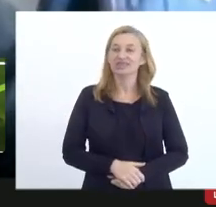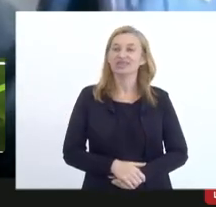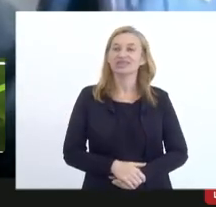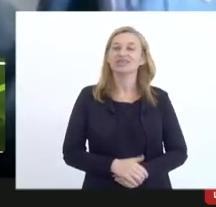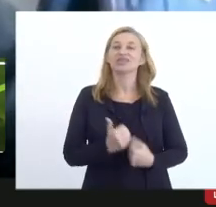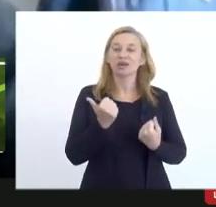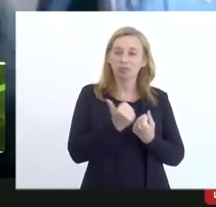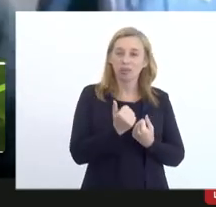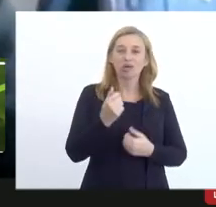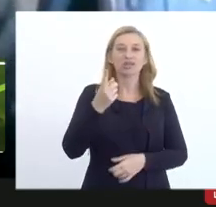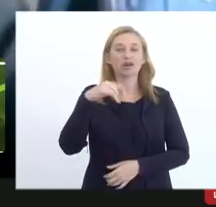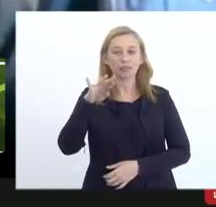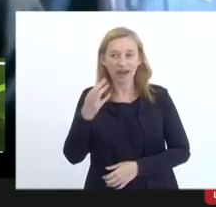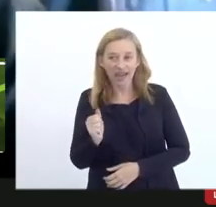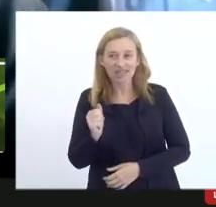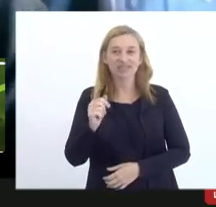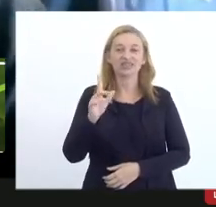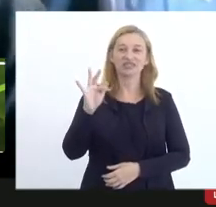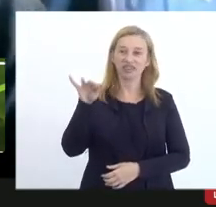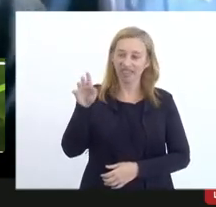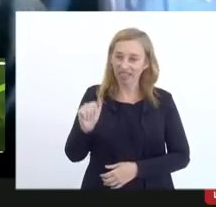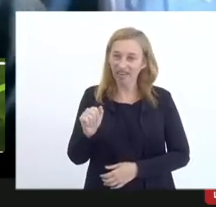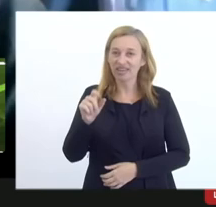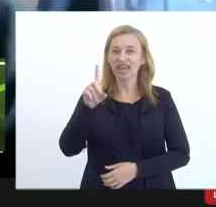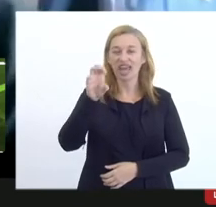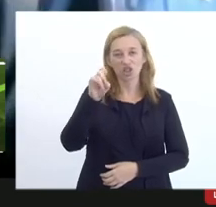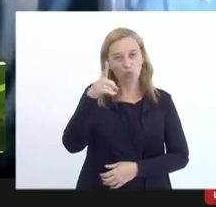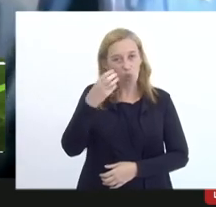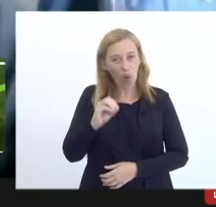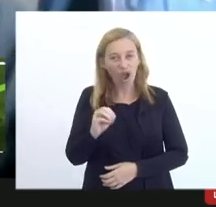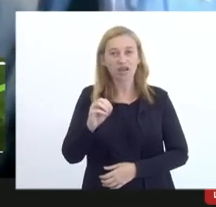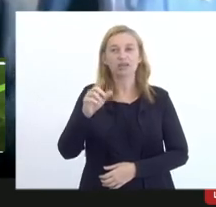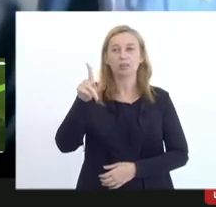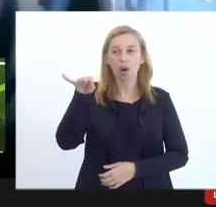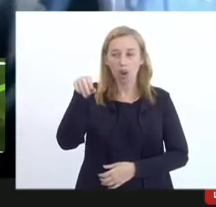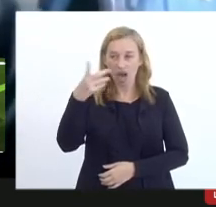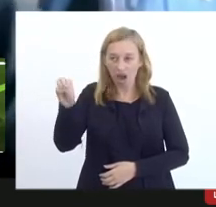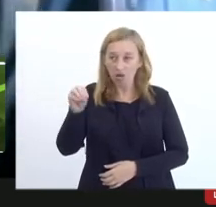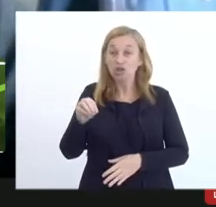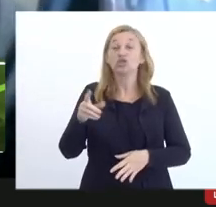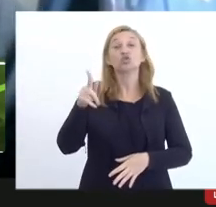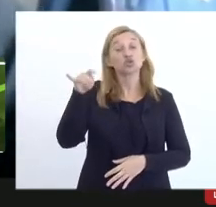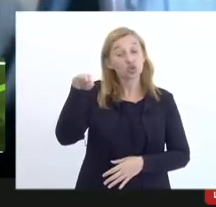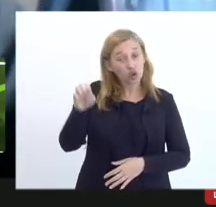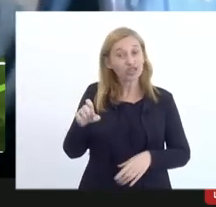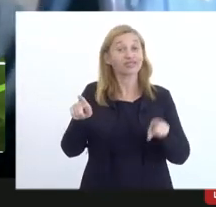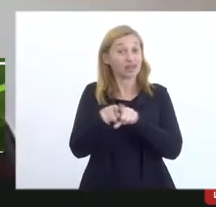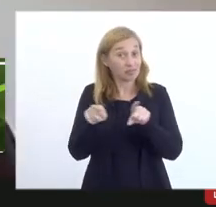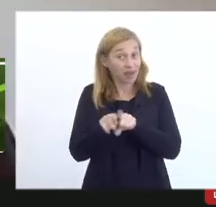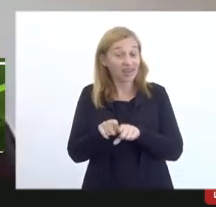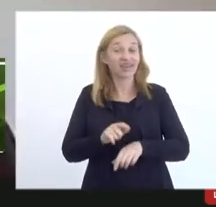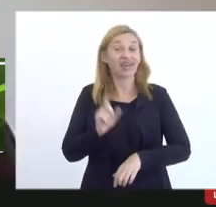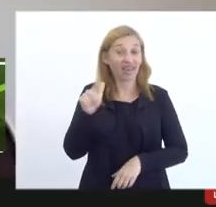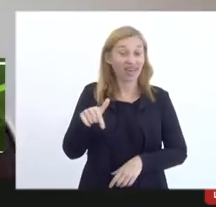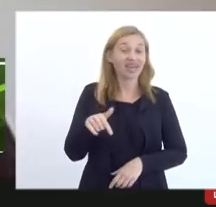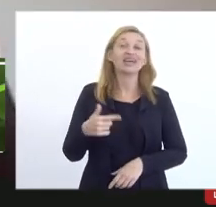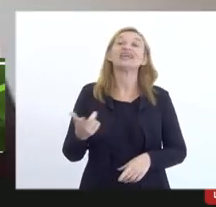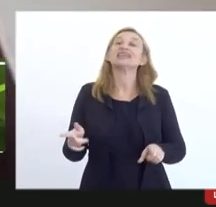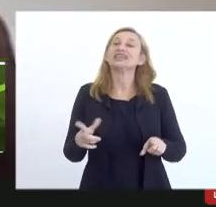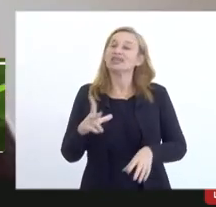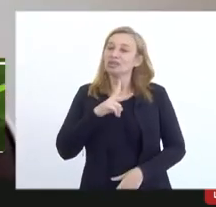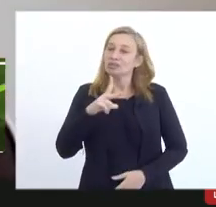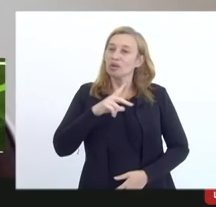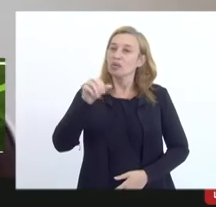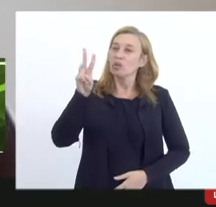apoio da Márcia, da Fernanda, do Eduardo, do Paulão, do Jorge Eduardo também, e do próprio